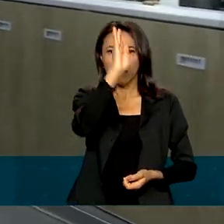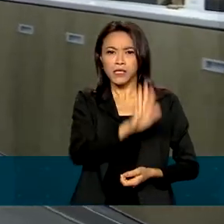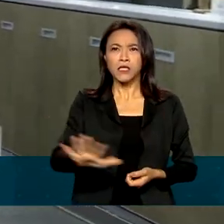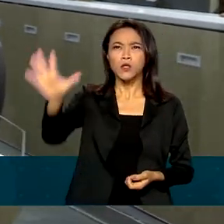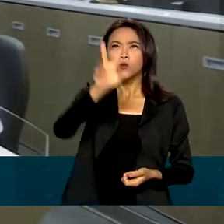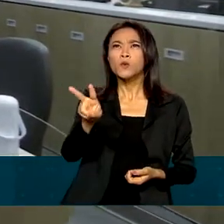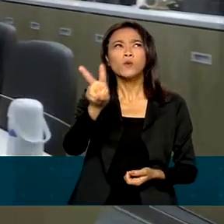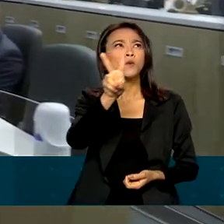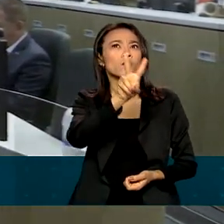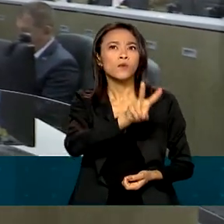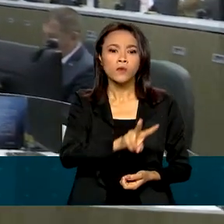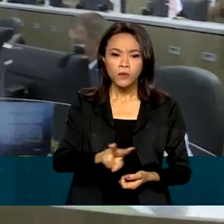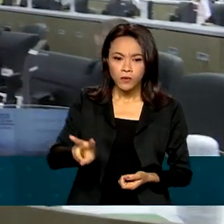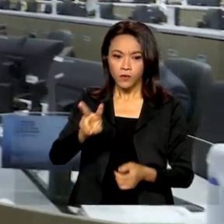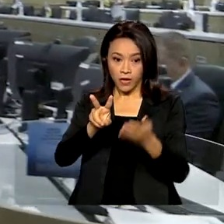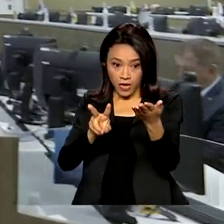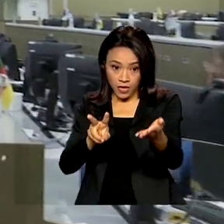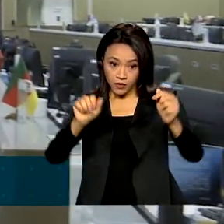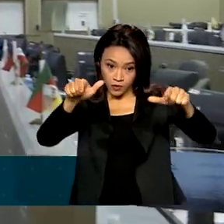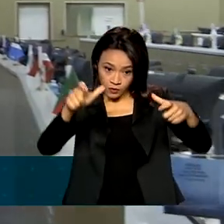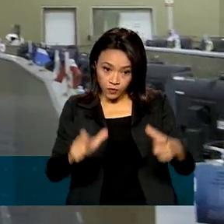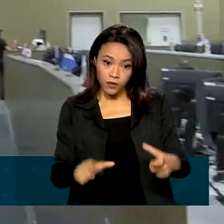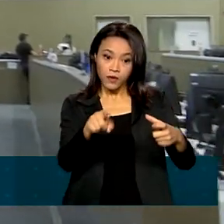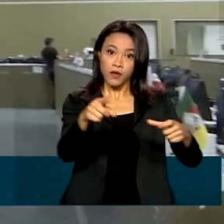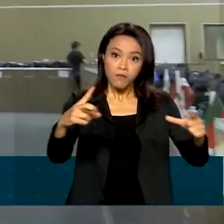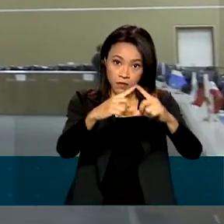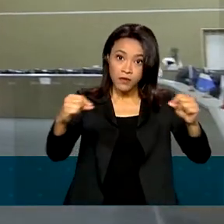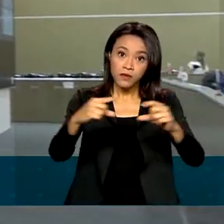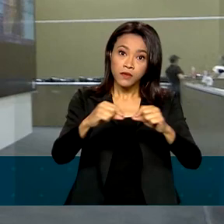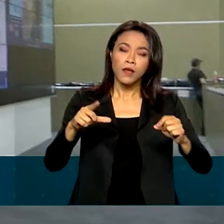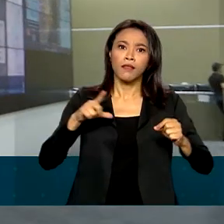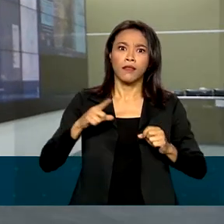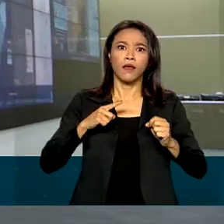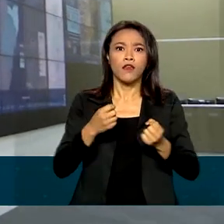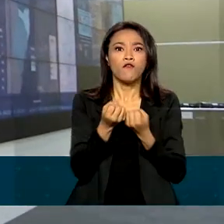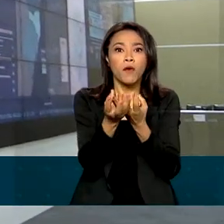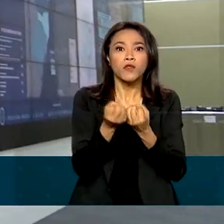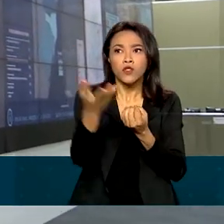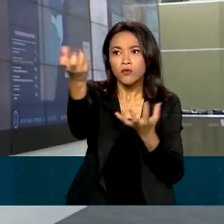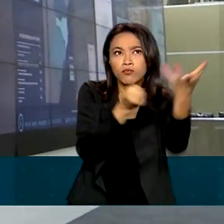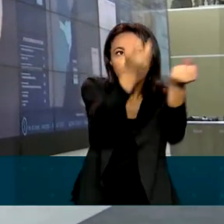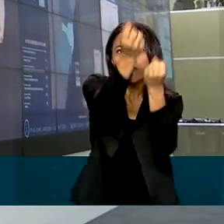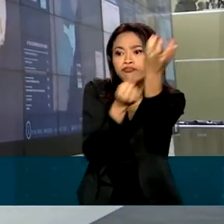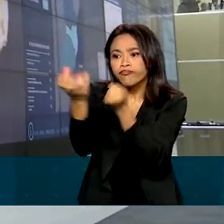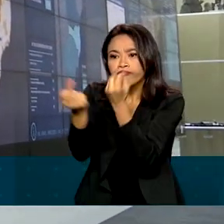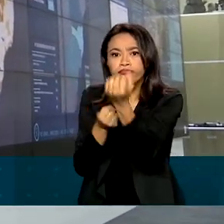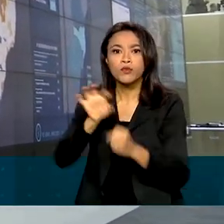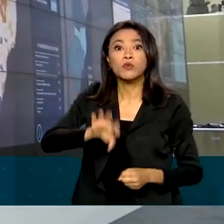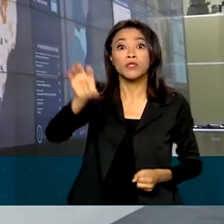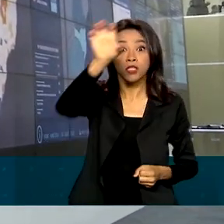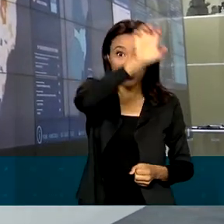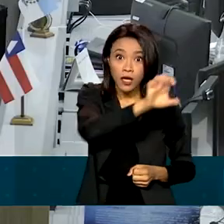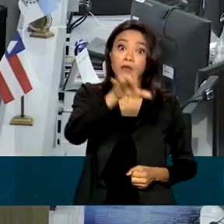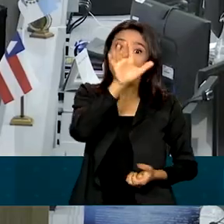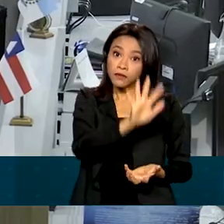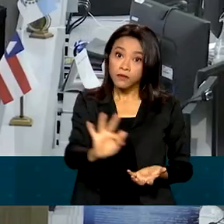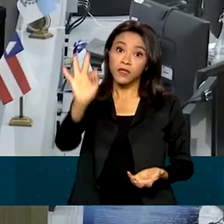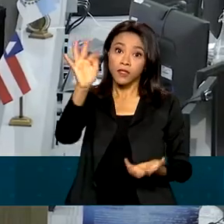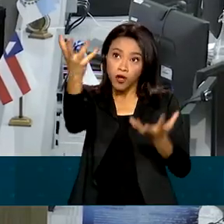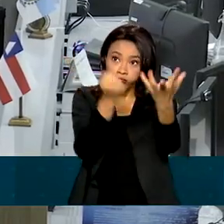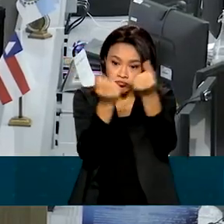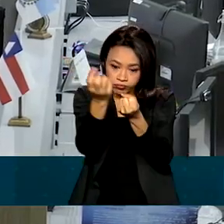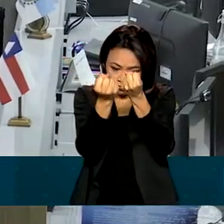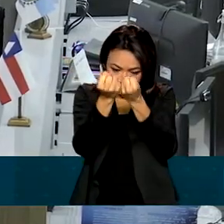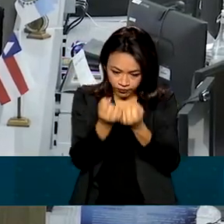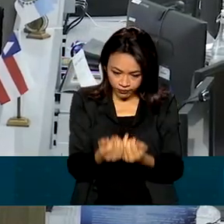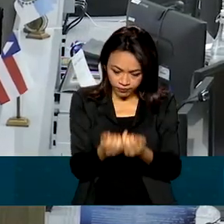Centro Integrado de Comando e Controle Nacional, em Brasília, reúne dados enviados por órgãos estaduais e federais e conta